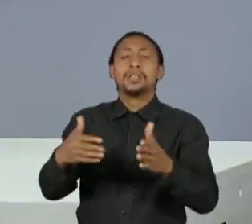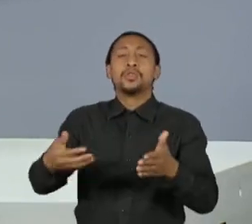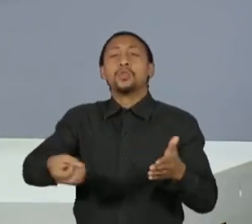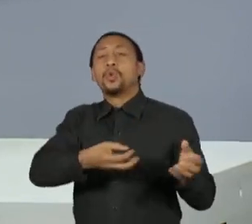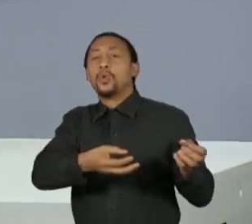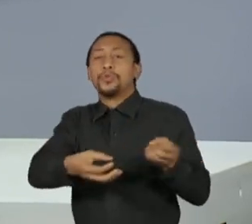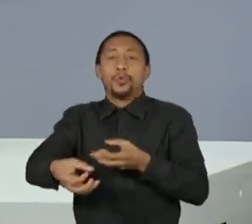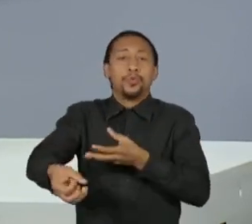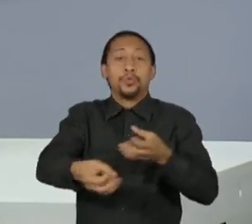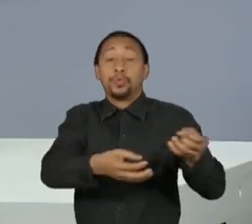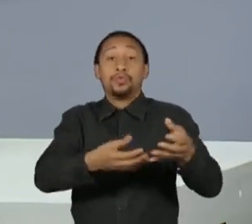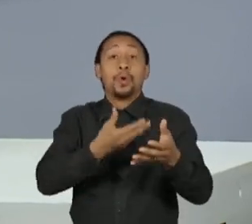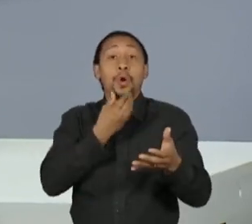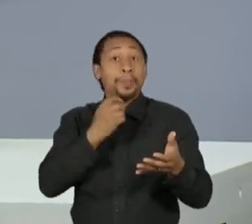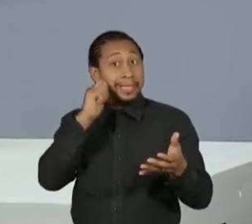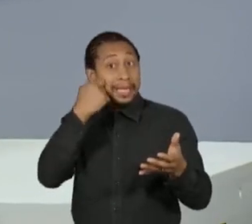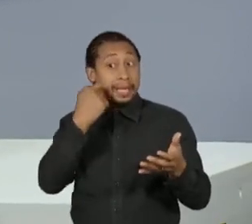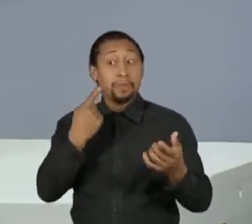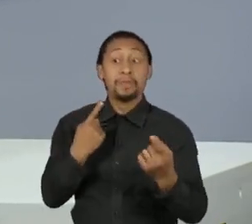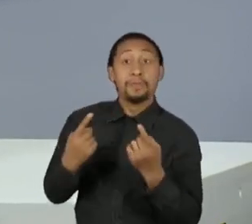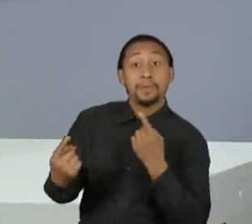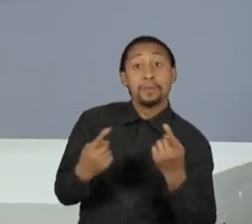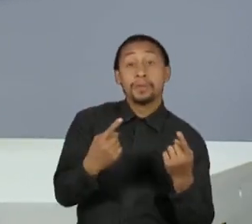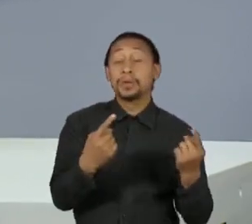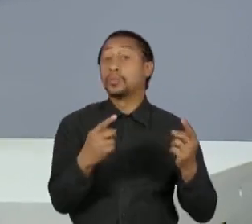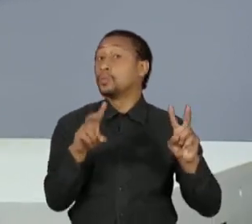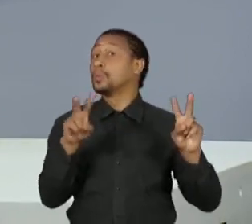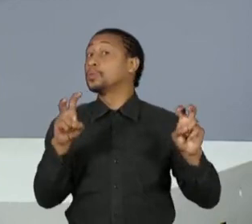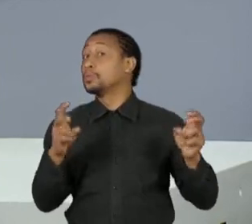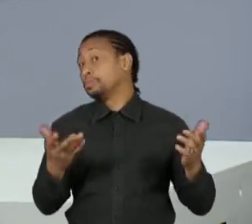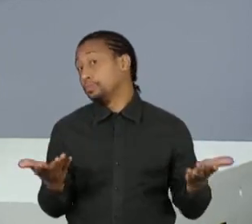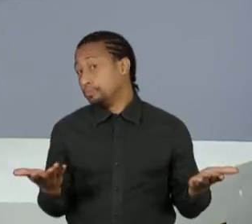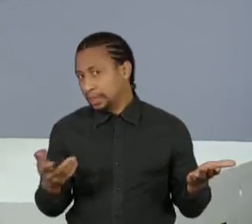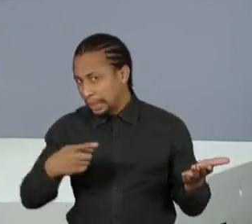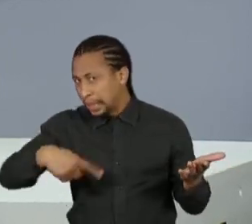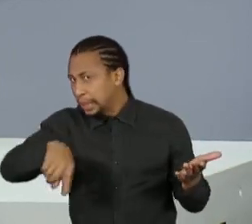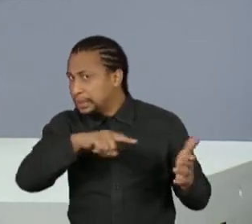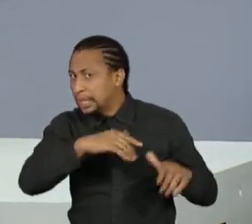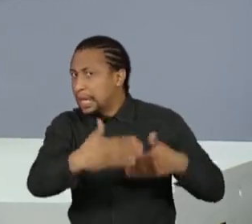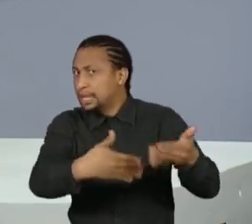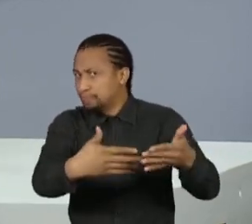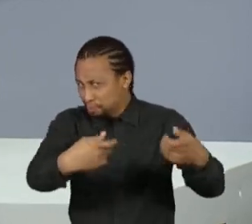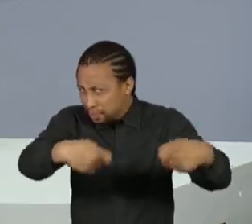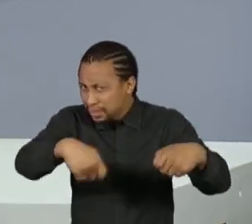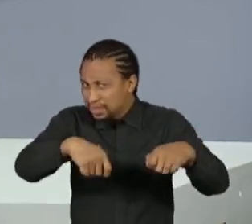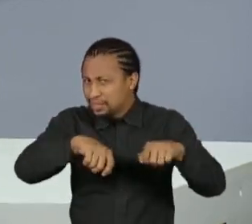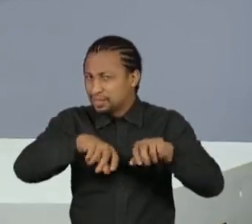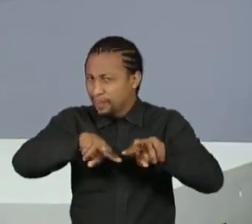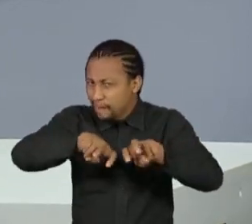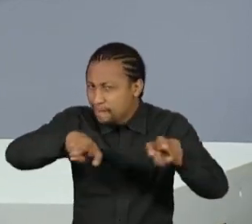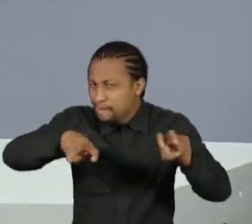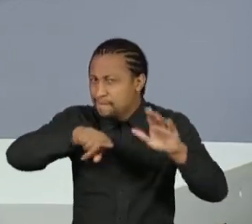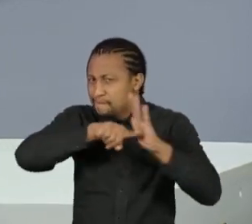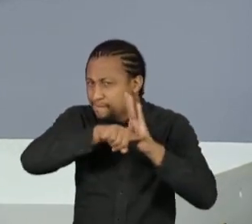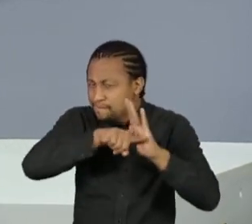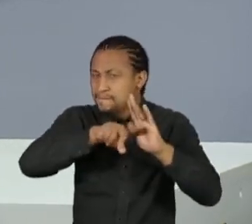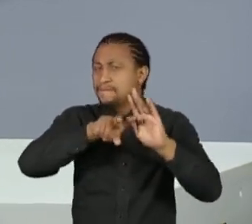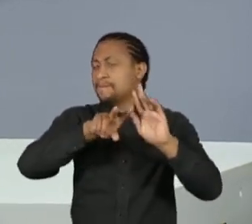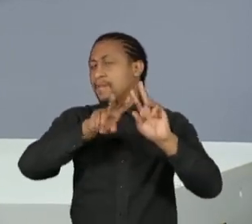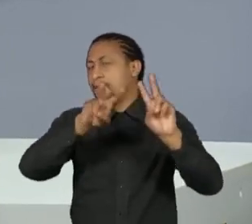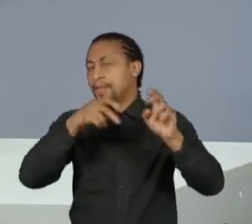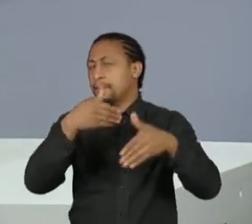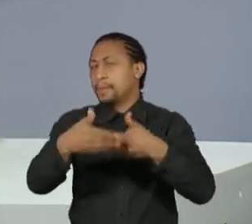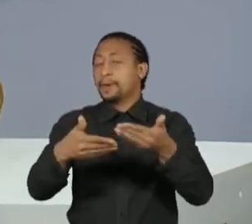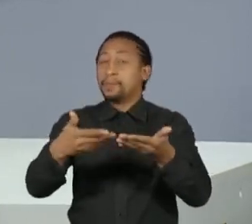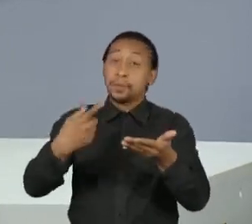negros que está despontando aí discutindo masculinidade, que caminhos para se aprofundar, para que a gente consiga se ajustar como